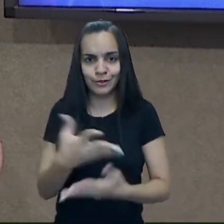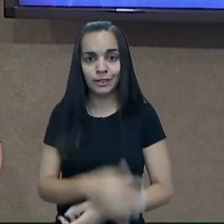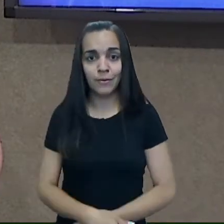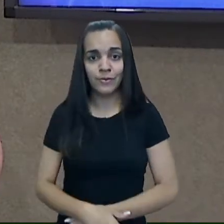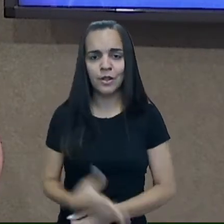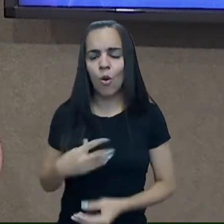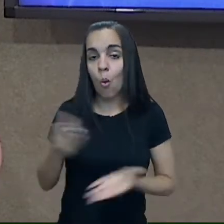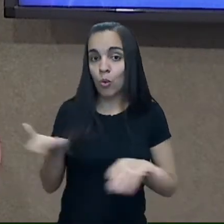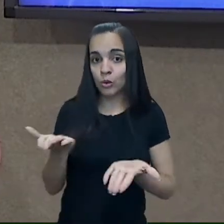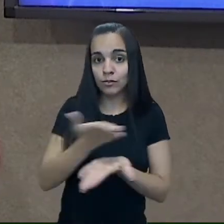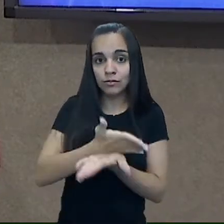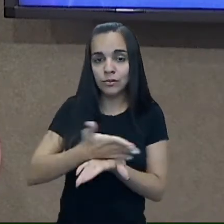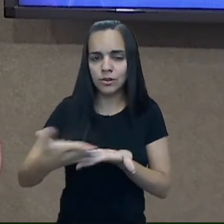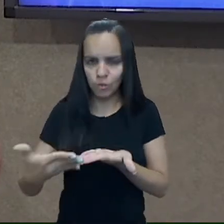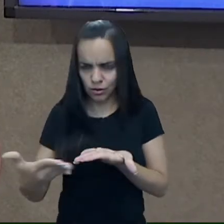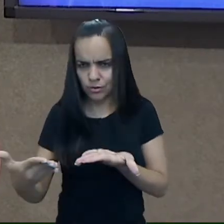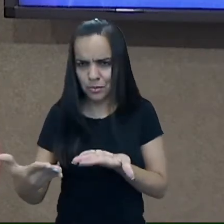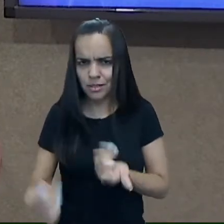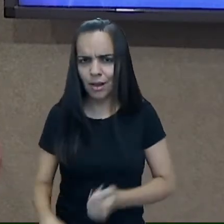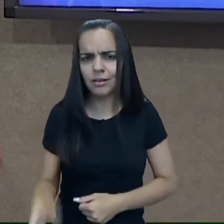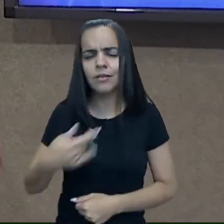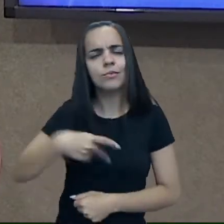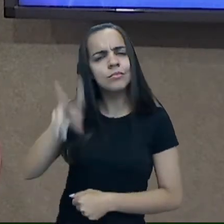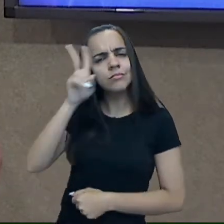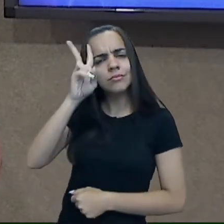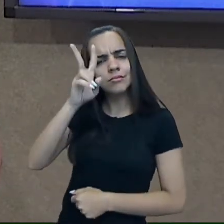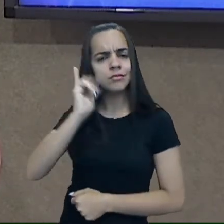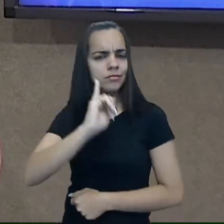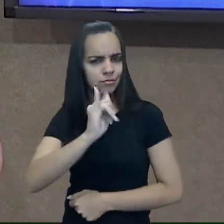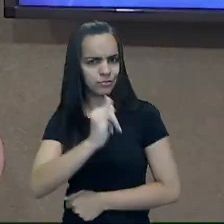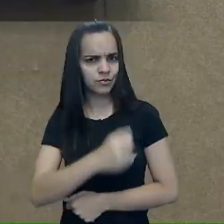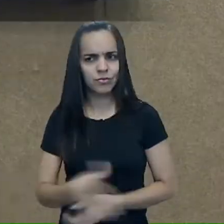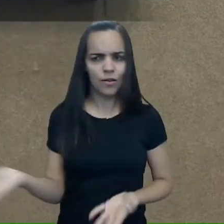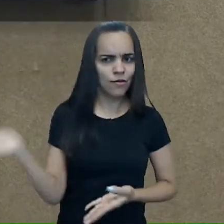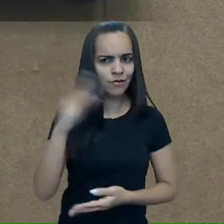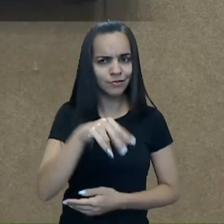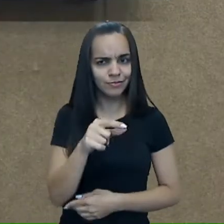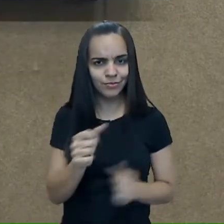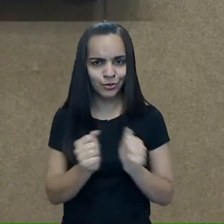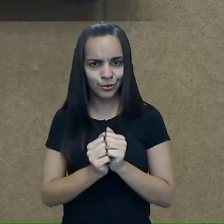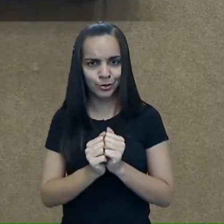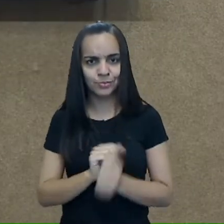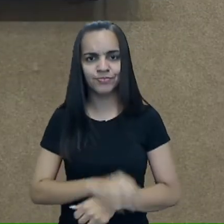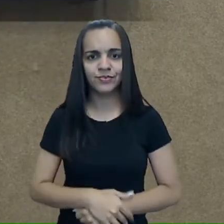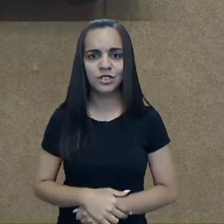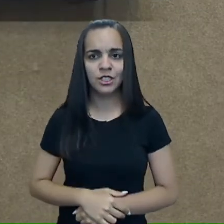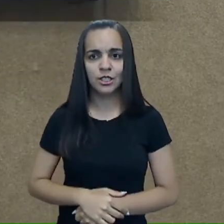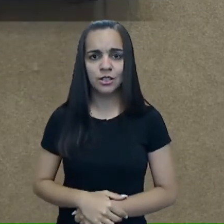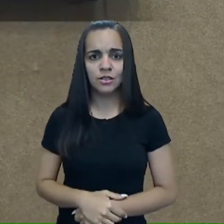iniciaremos contando uma história para vocês. Vamos ouvir comigo? Então,